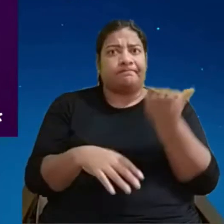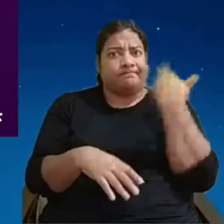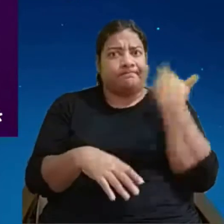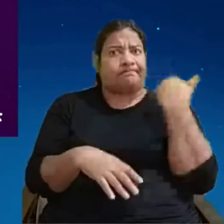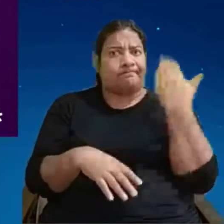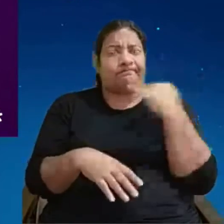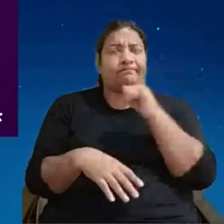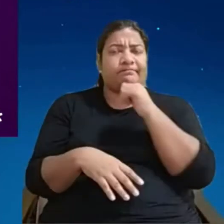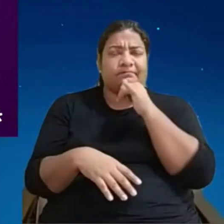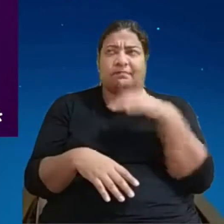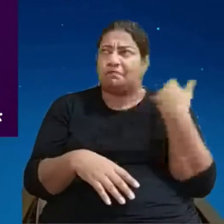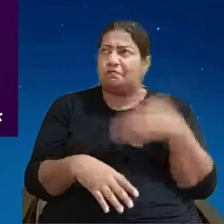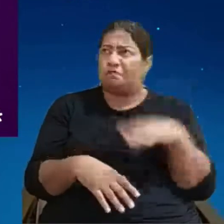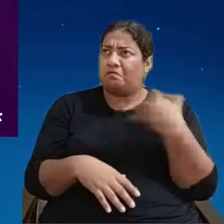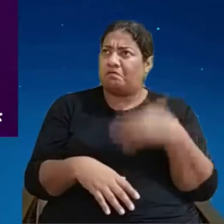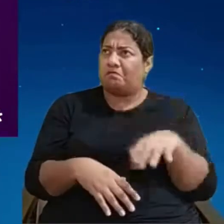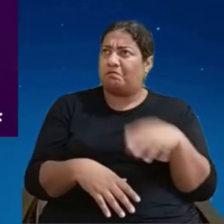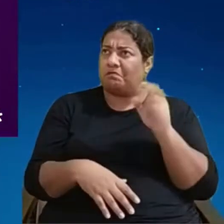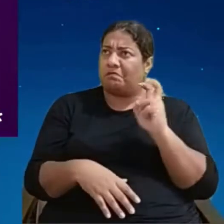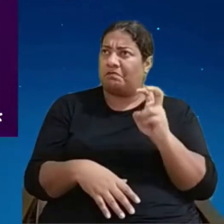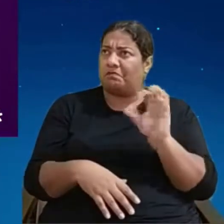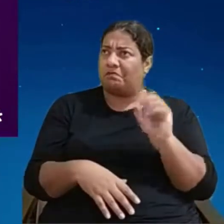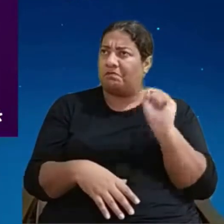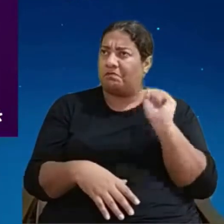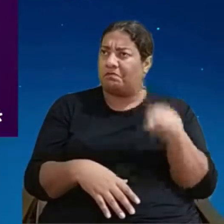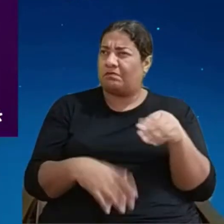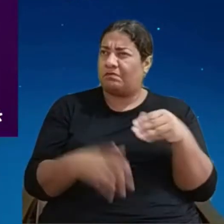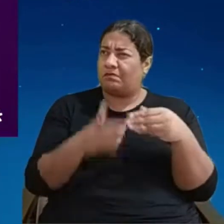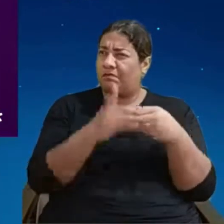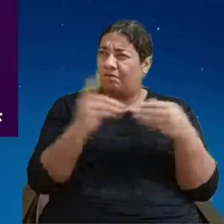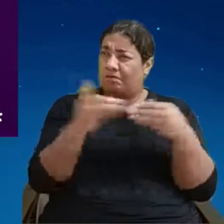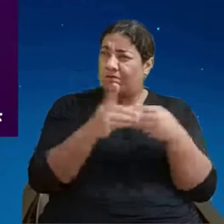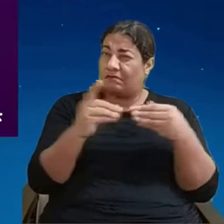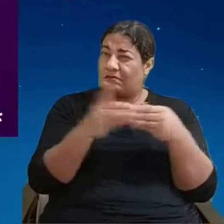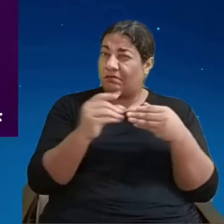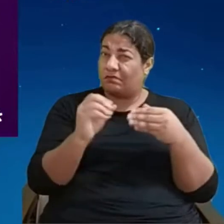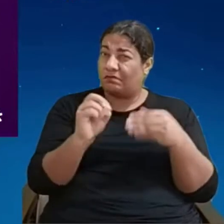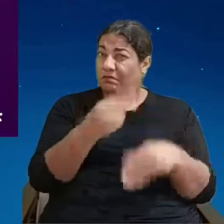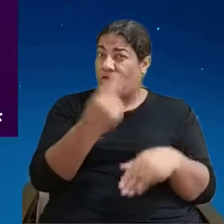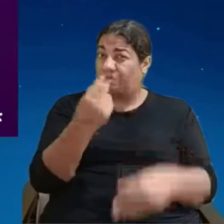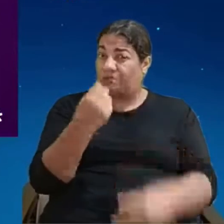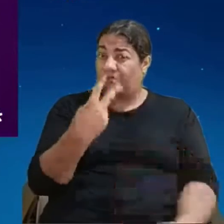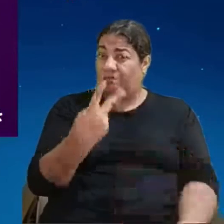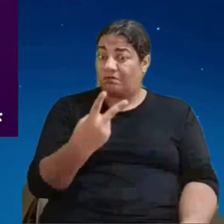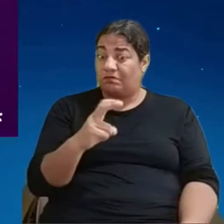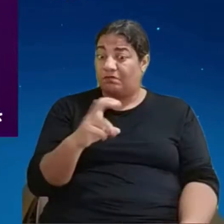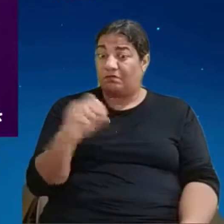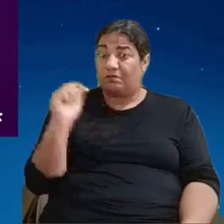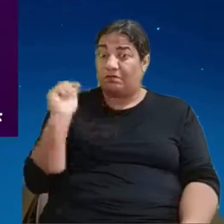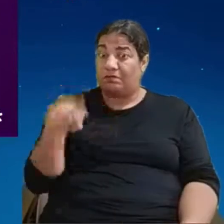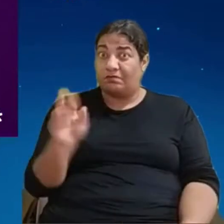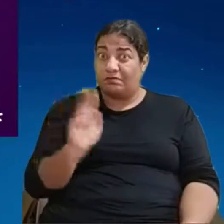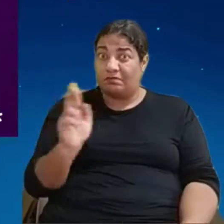50 mil dólares 250 mil reais isso vai vender ou não vai vender?